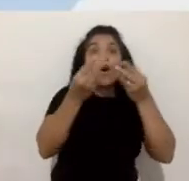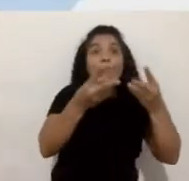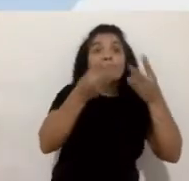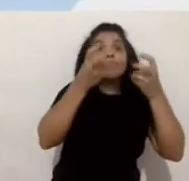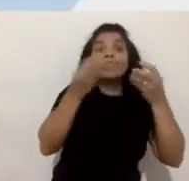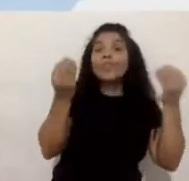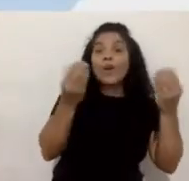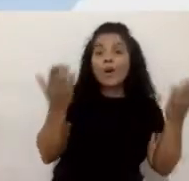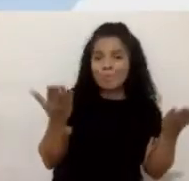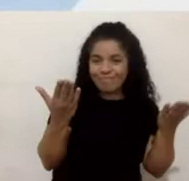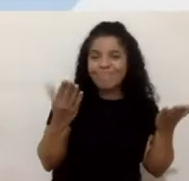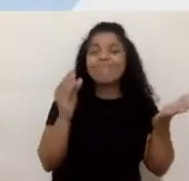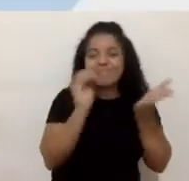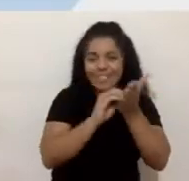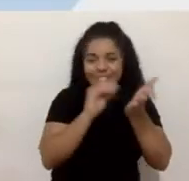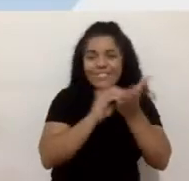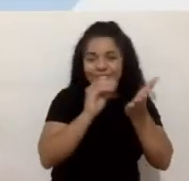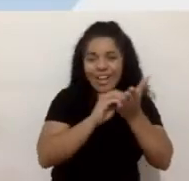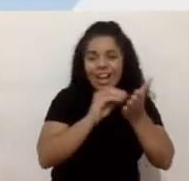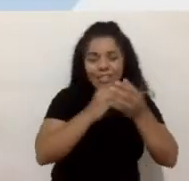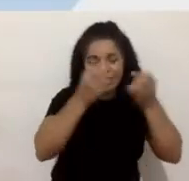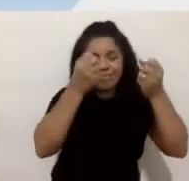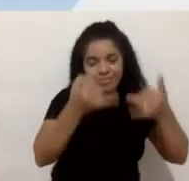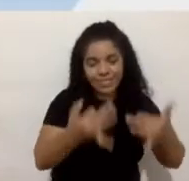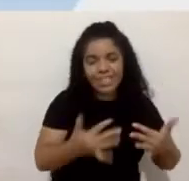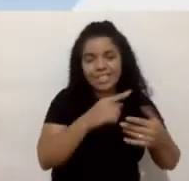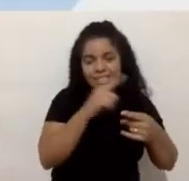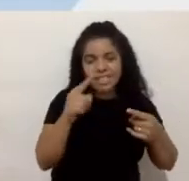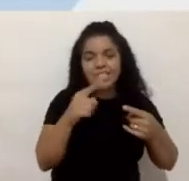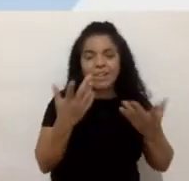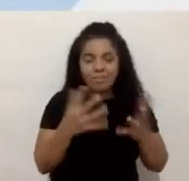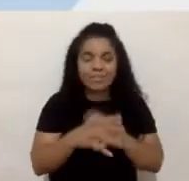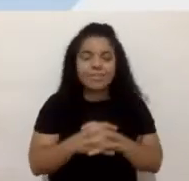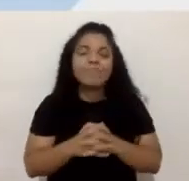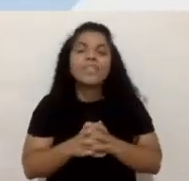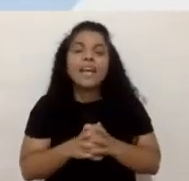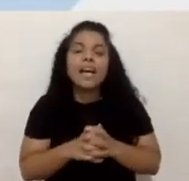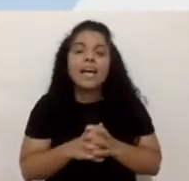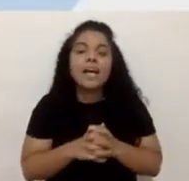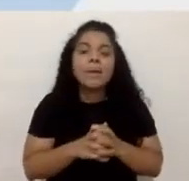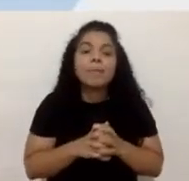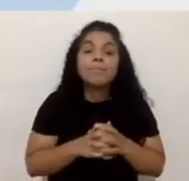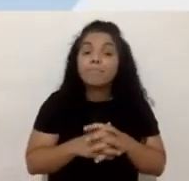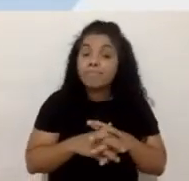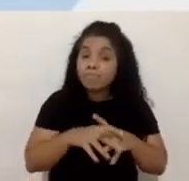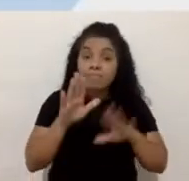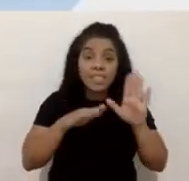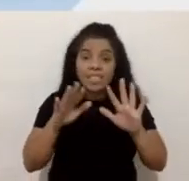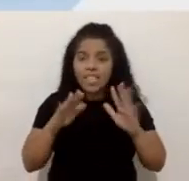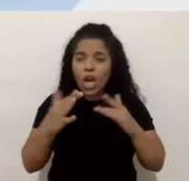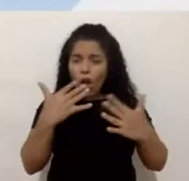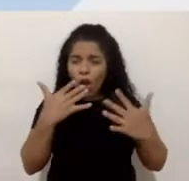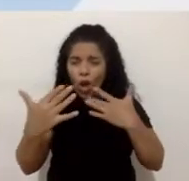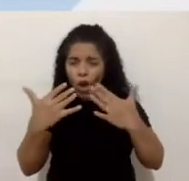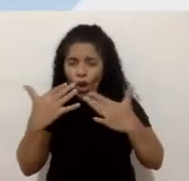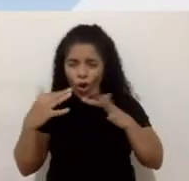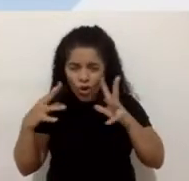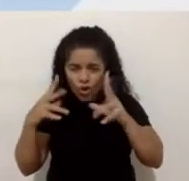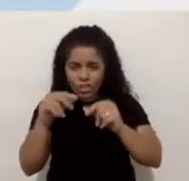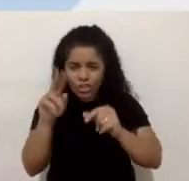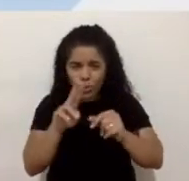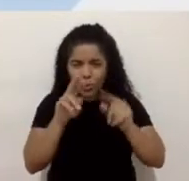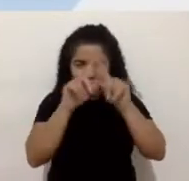alcance da informação que a gente que vê tem. E, às vezes, nem todas as cores, né, que a gente utiliza nas telas,